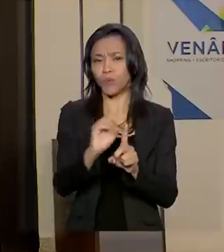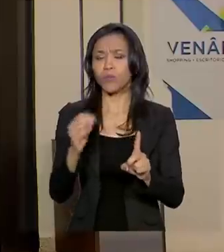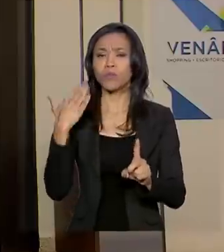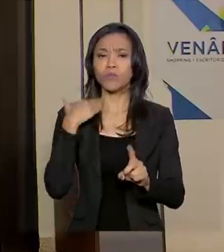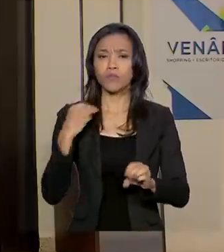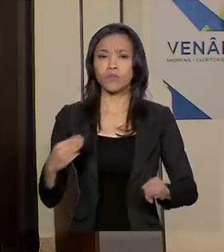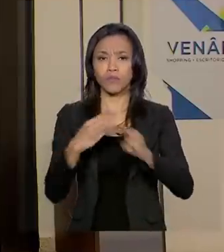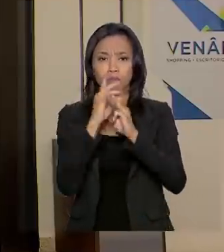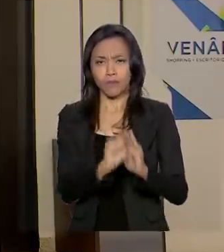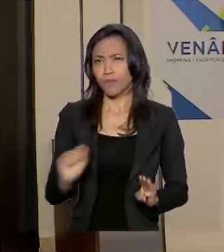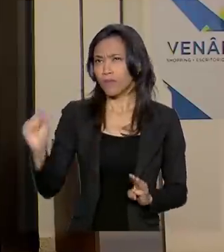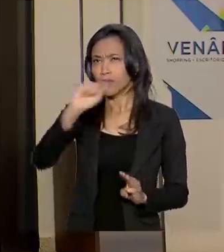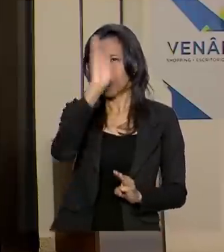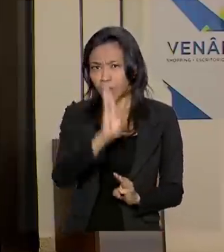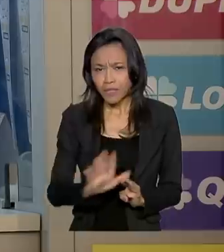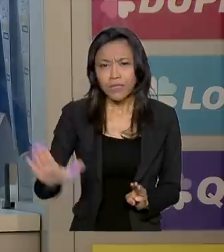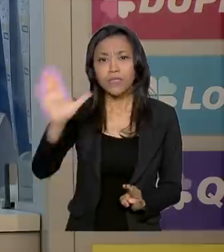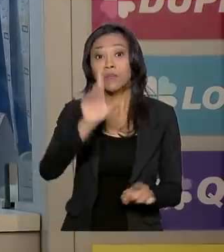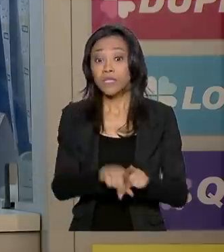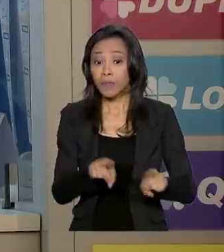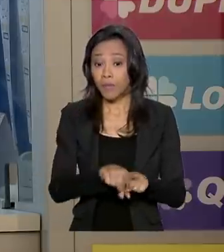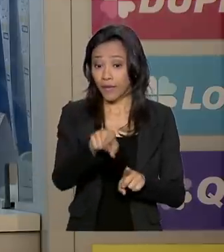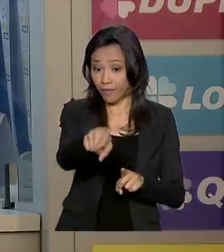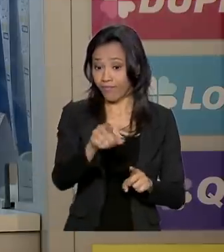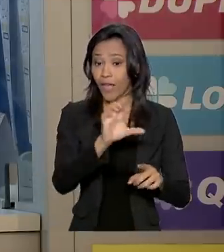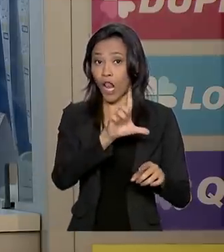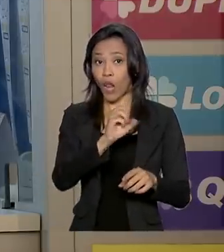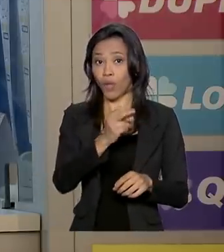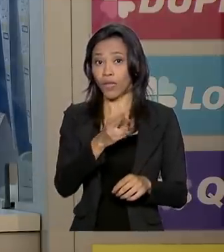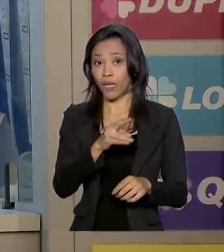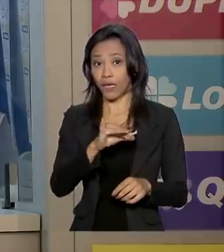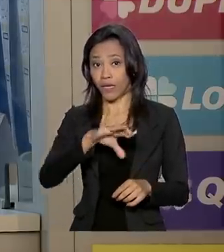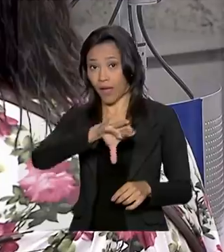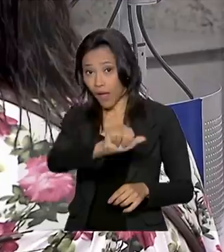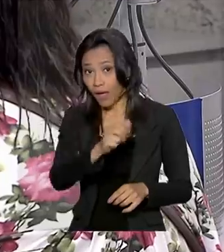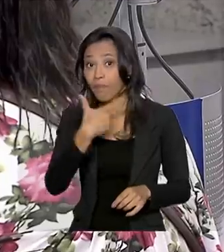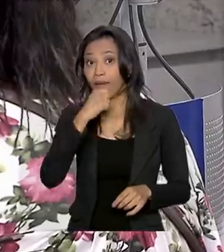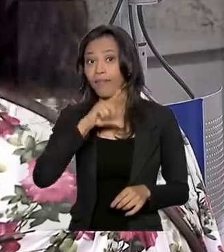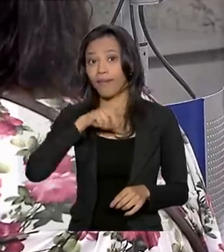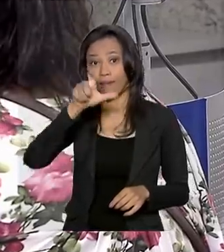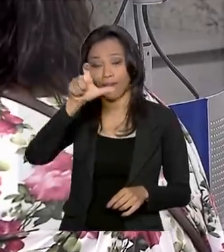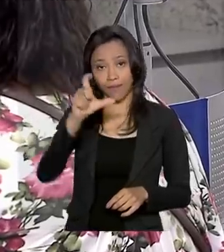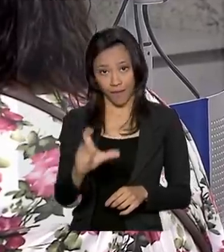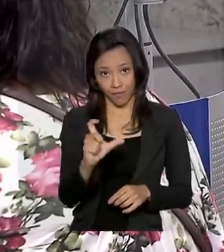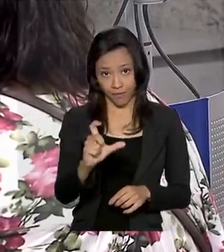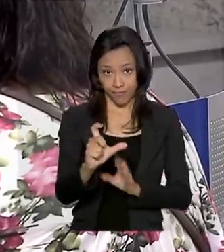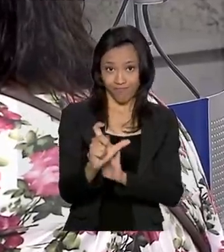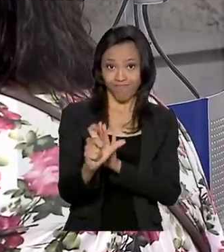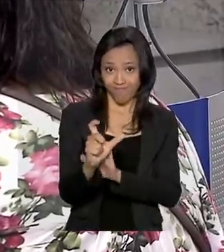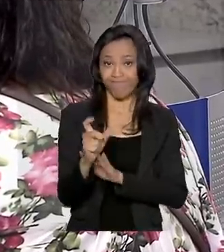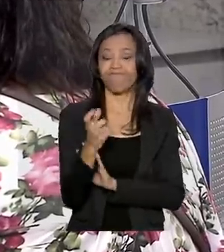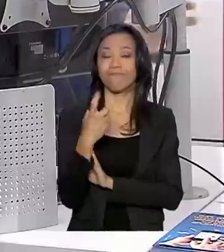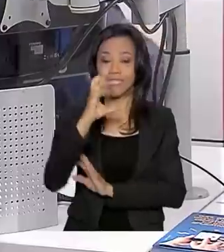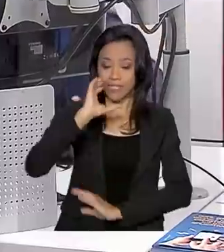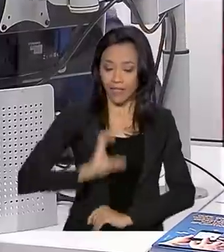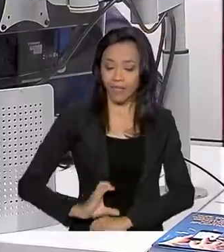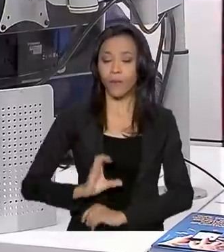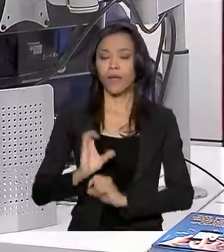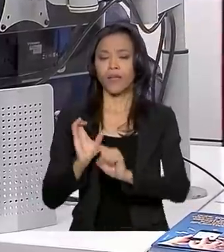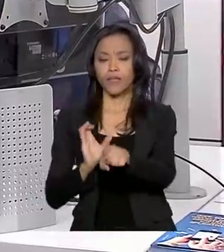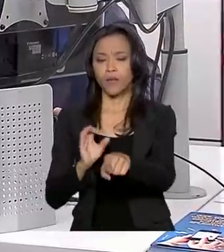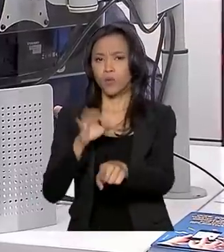e também nas casas lotéricas, para quem tem a senha do cartão cidadão. Para facilitar o atendimento, cerca de 2